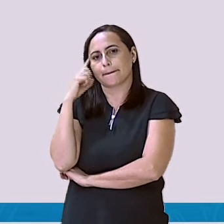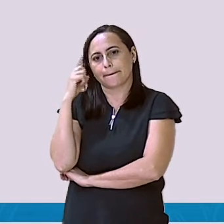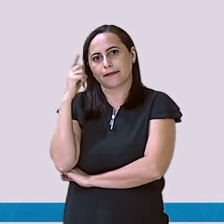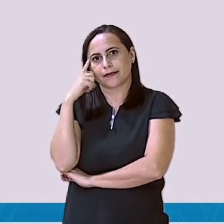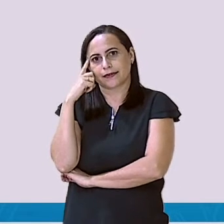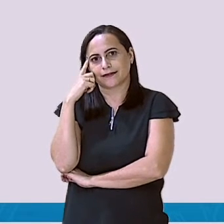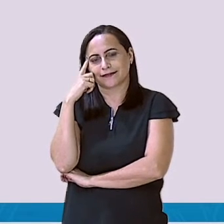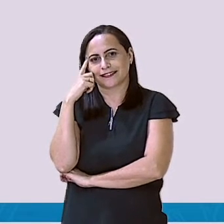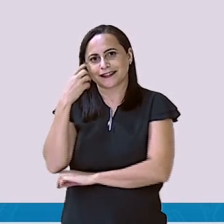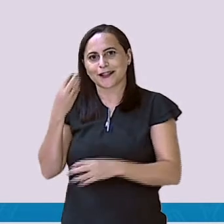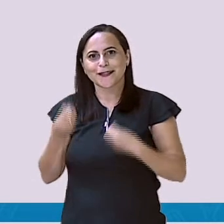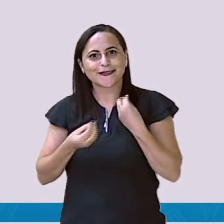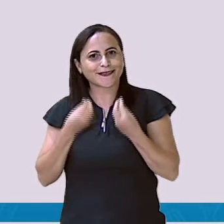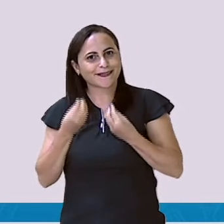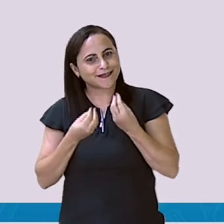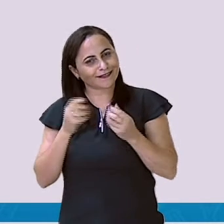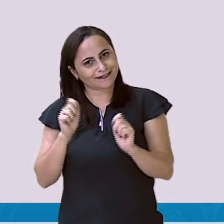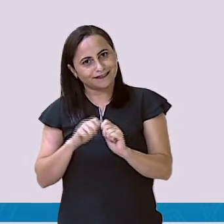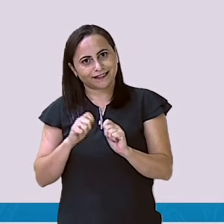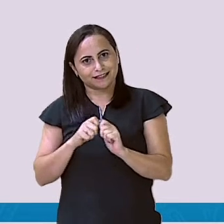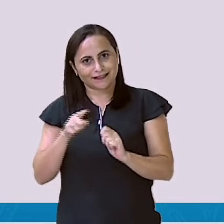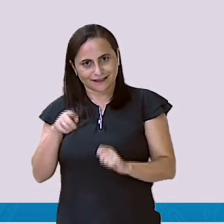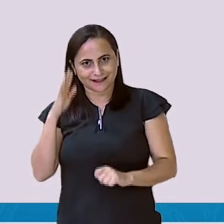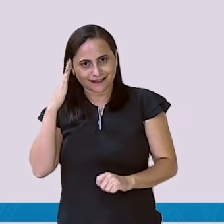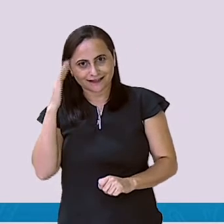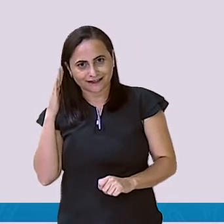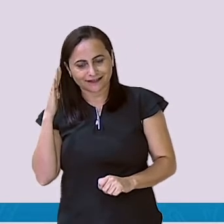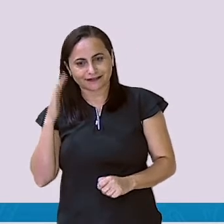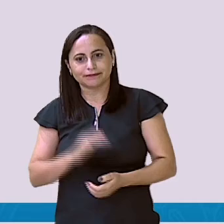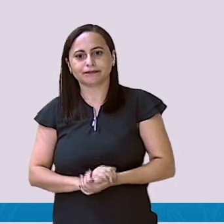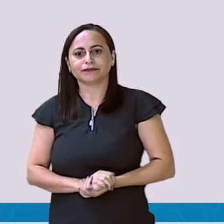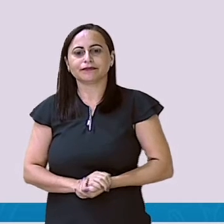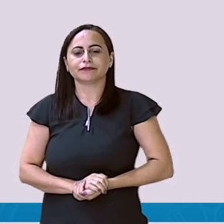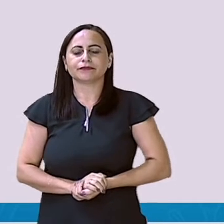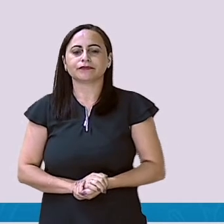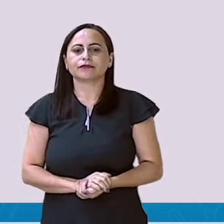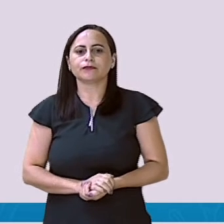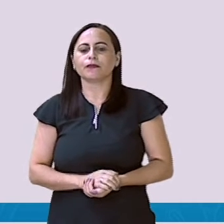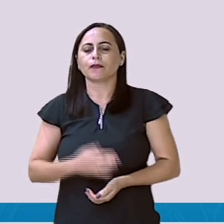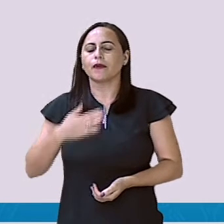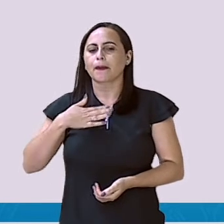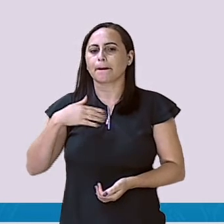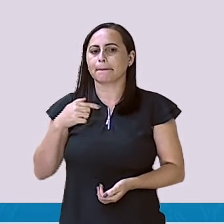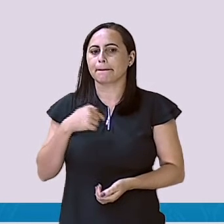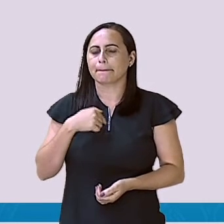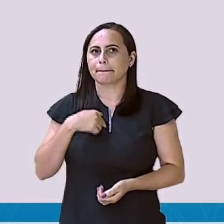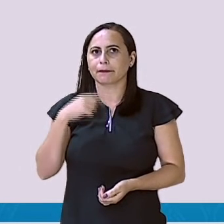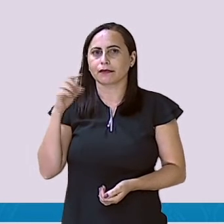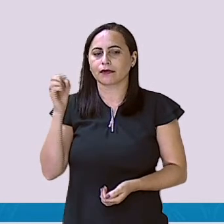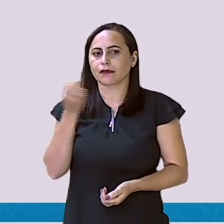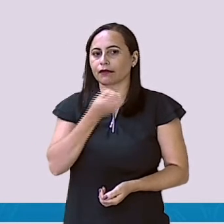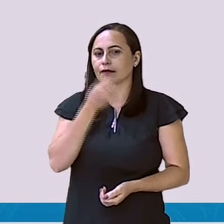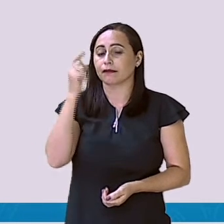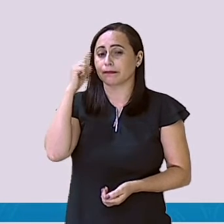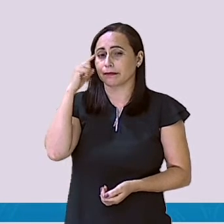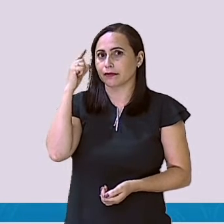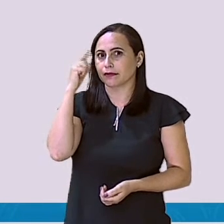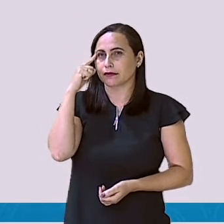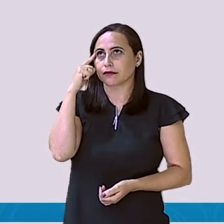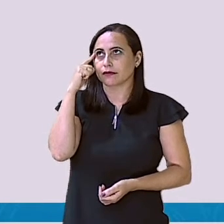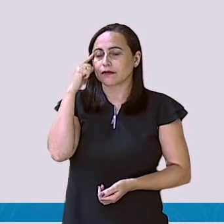gente faz aí? Então, vamos ver, ó. Pensei em um número. Então, não sei. Que número?